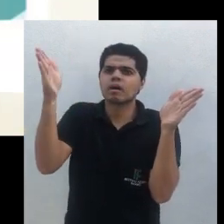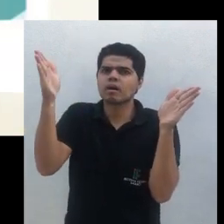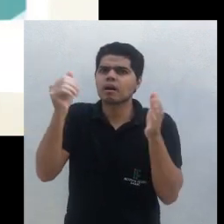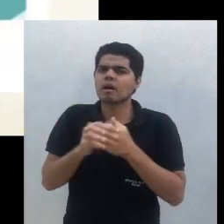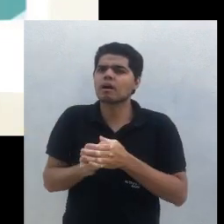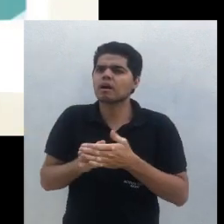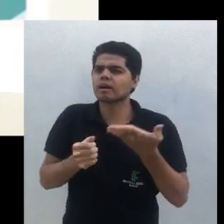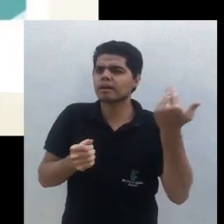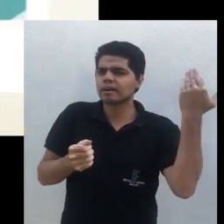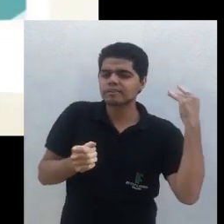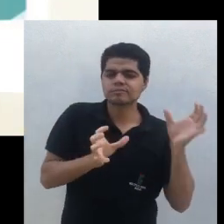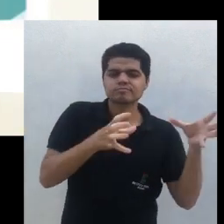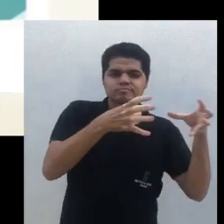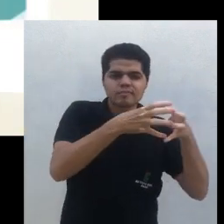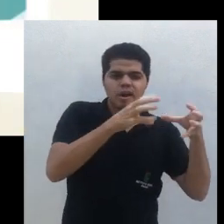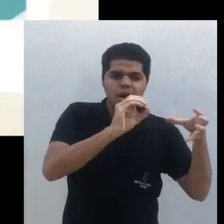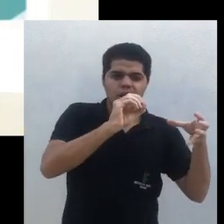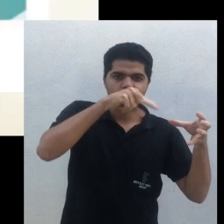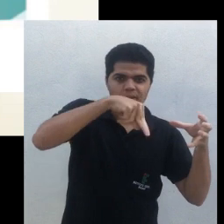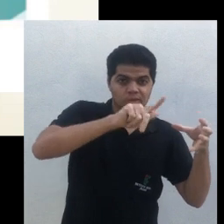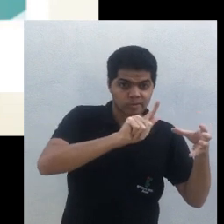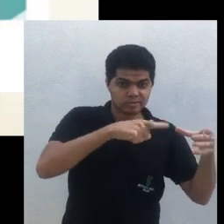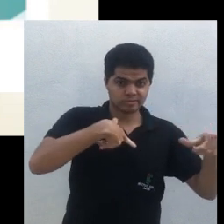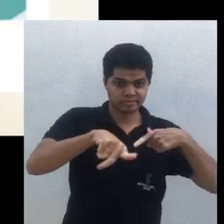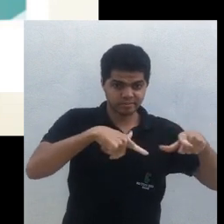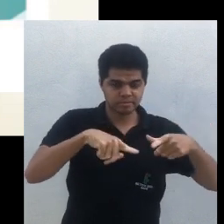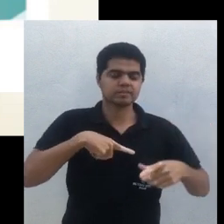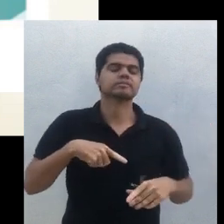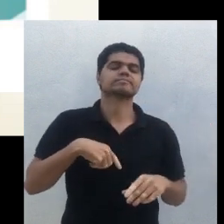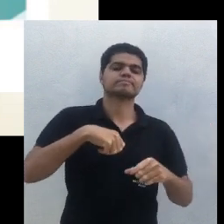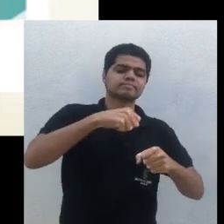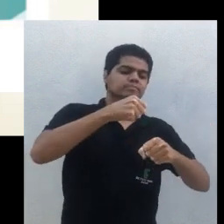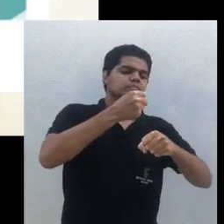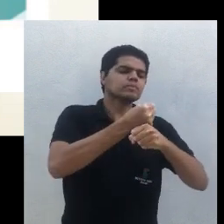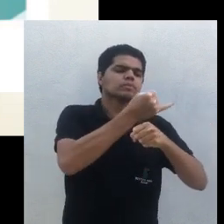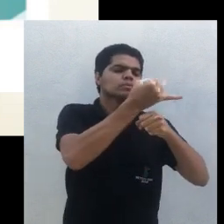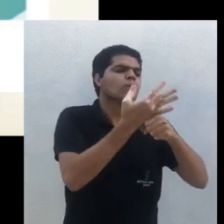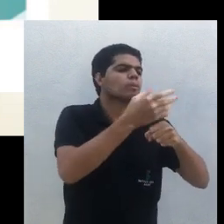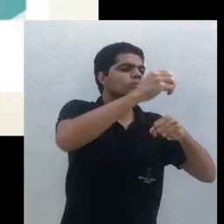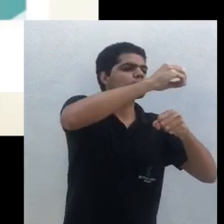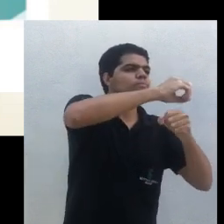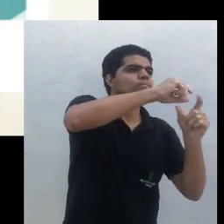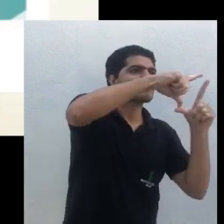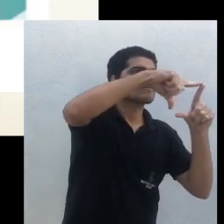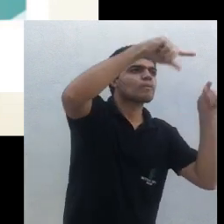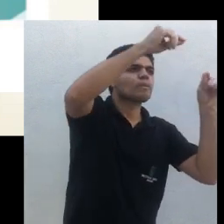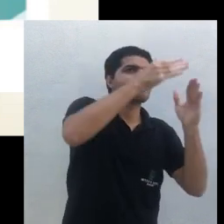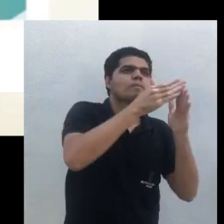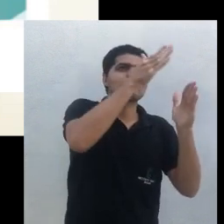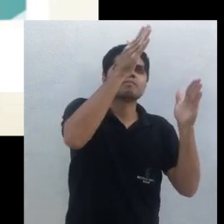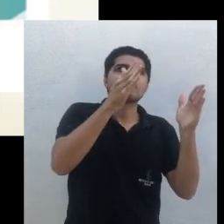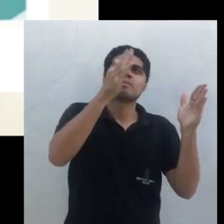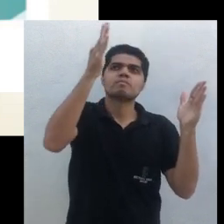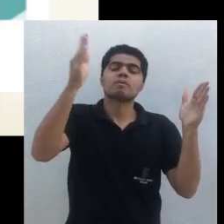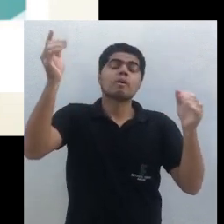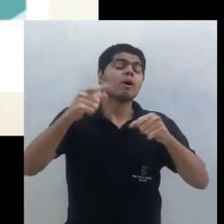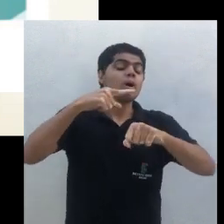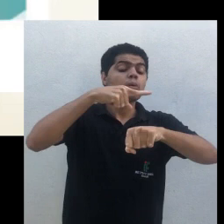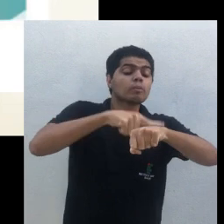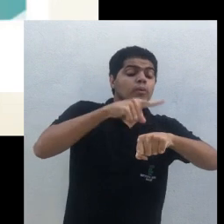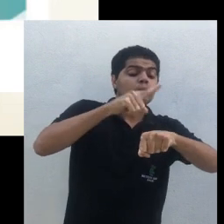orientando o plantio de acordo com a fase da lua a ciência está mostrando aí então se você tem aqui na lua a lua nova